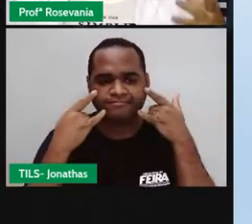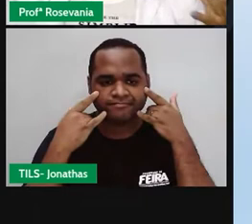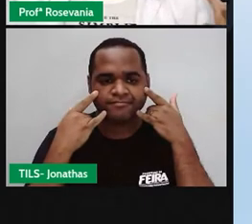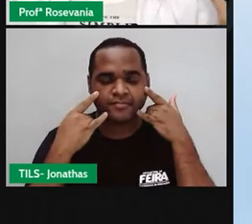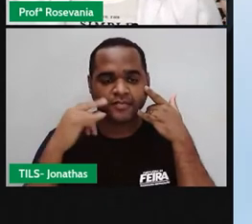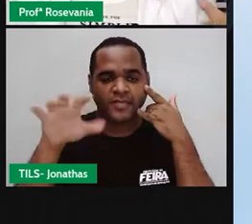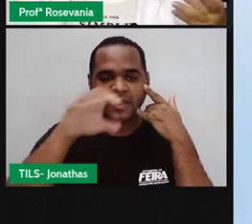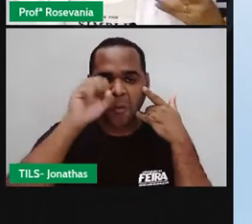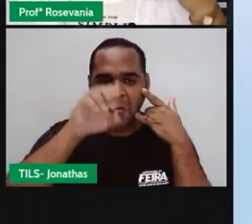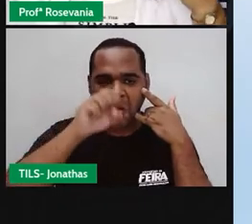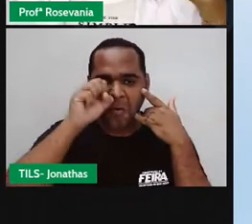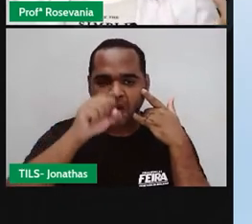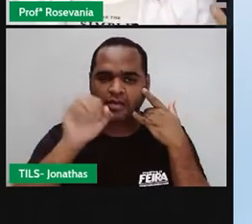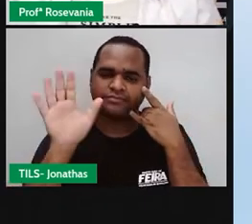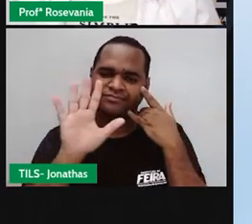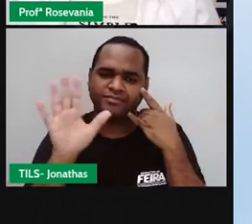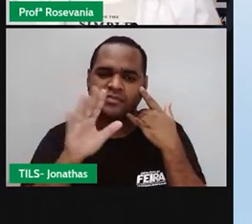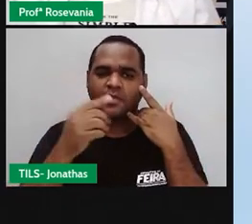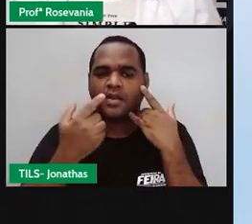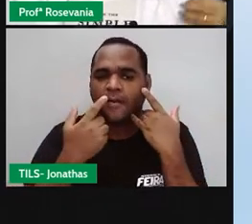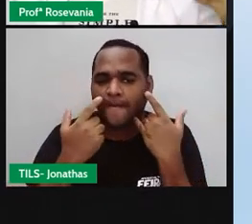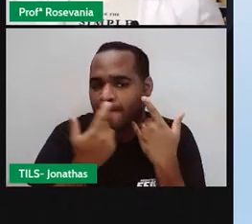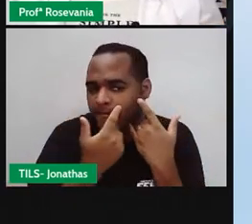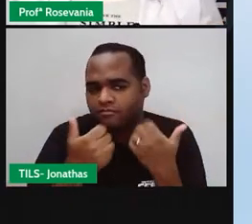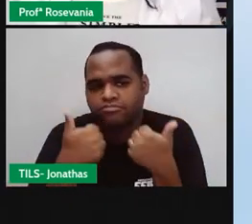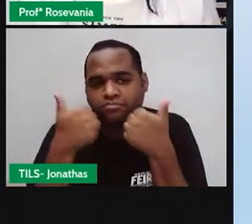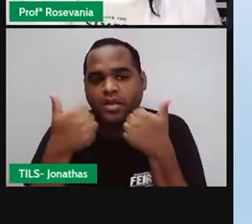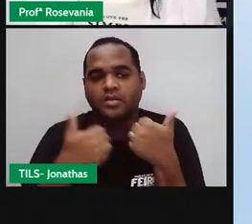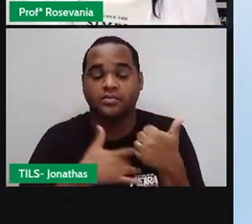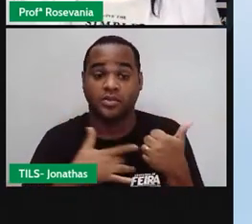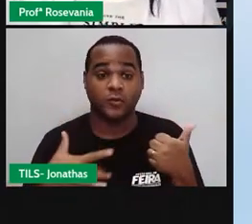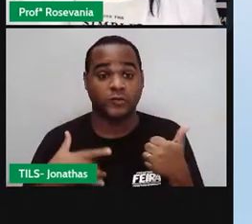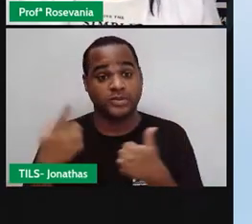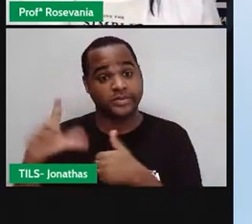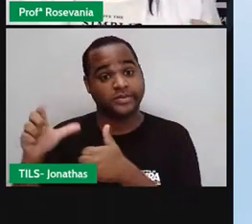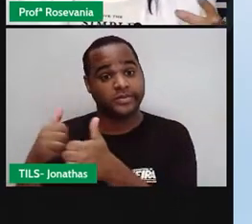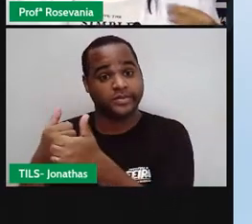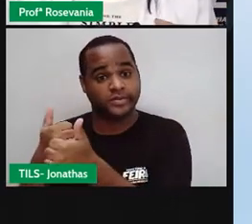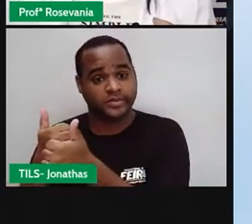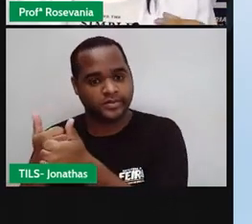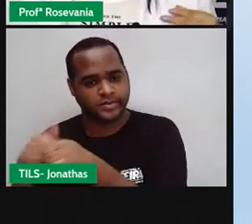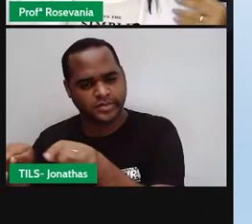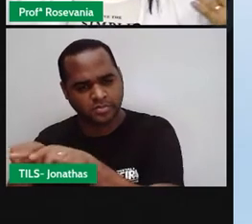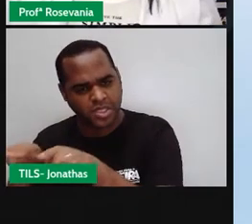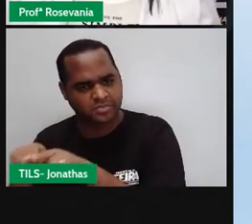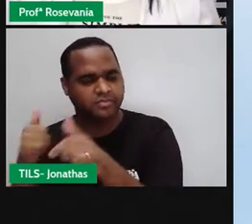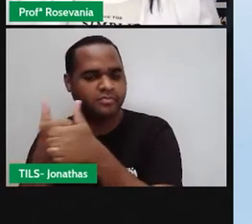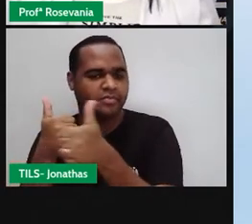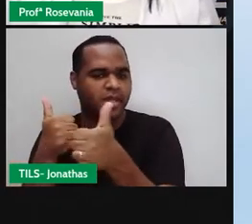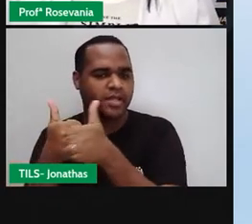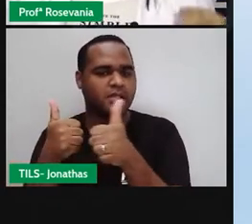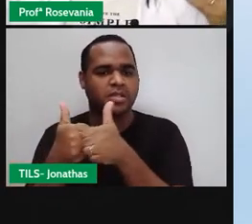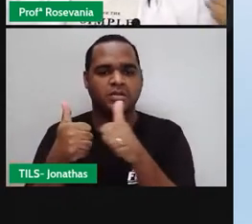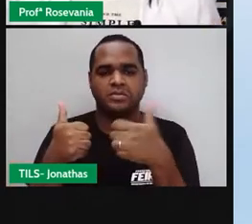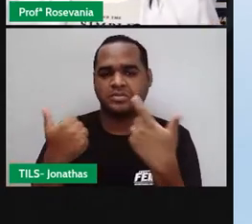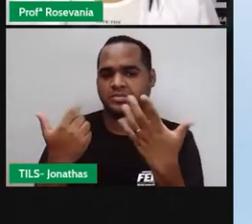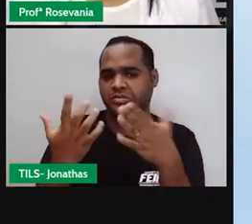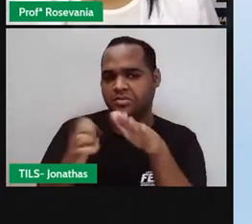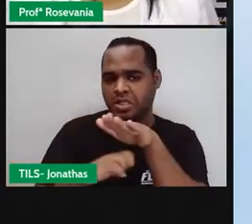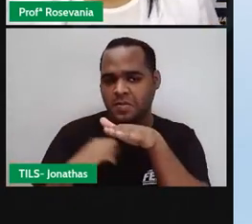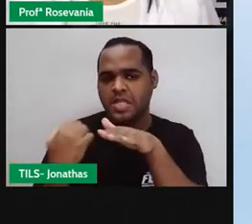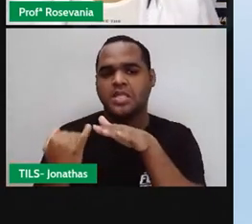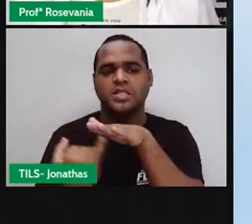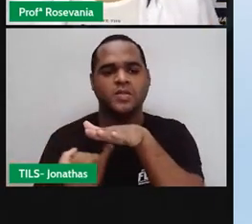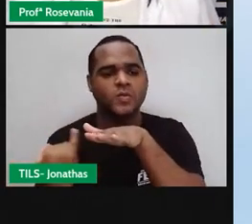proteger aí, né, para poder respirar melhor. Quem mora em áreas próximas, assim, né, que tem muitas indústrias, também